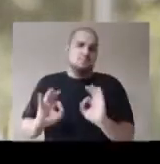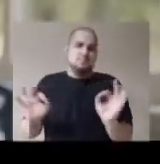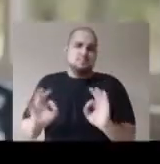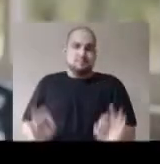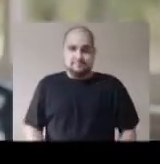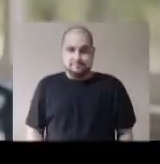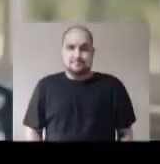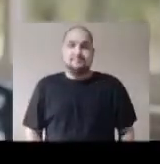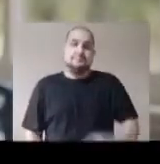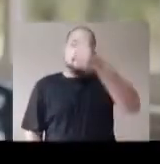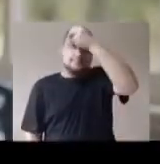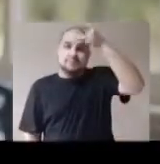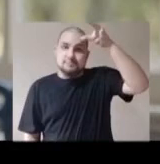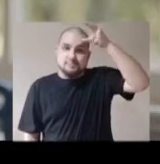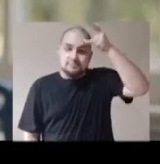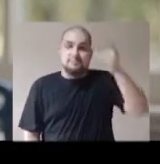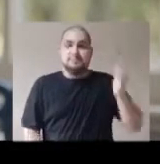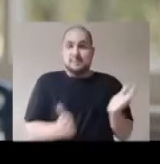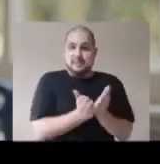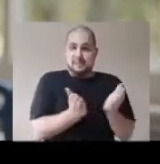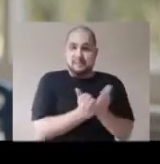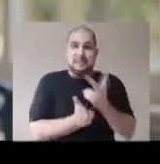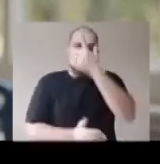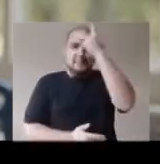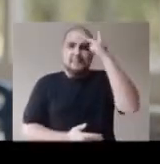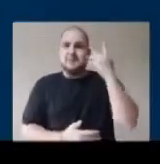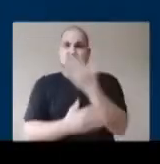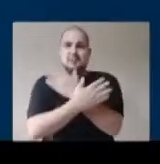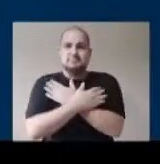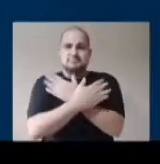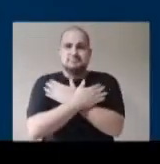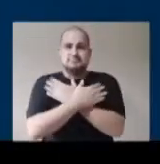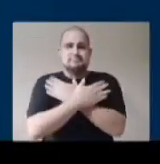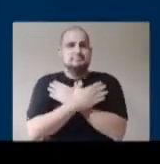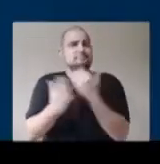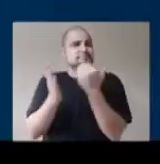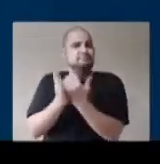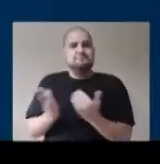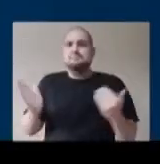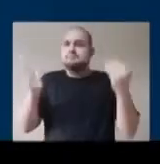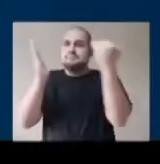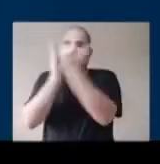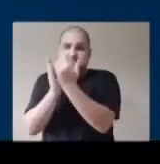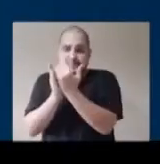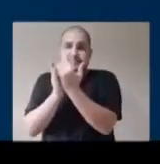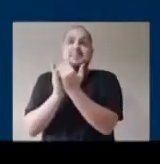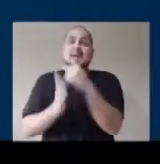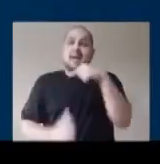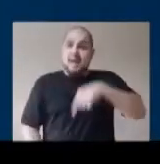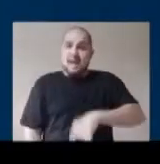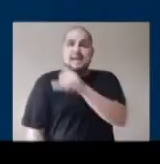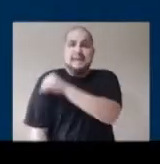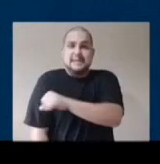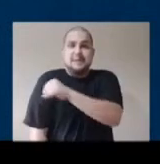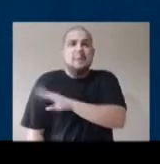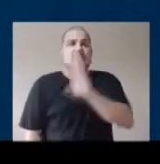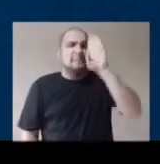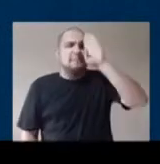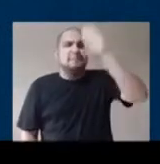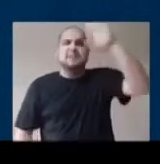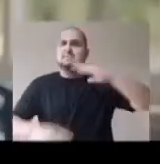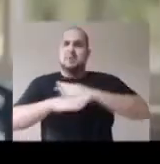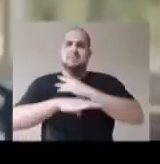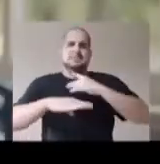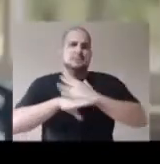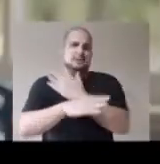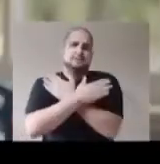camelôs. Durante o governo Crivella, o número de desempregados dobrou na nossa cidade. O Rio se tornou a capital brasileira do